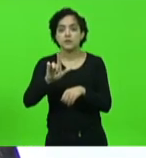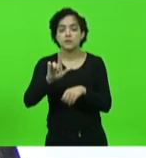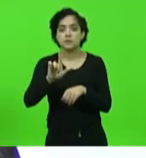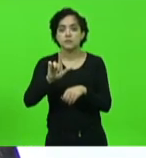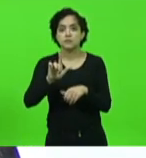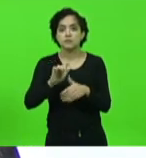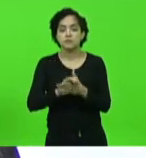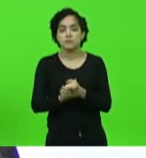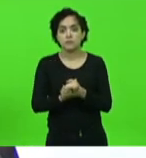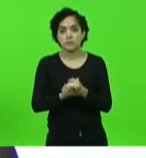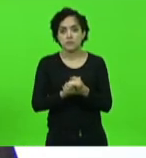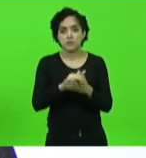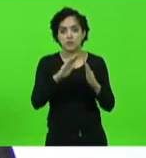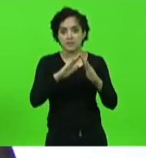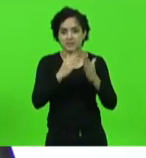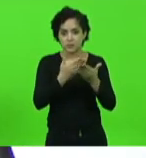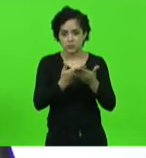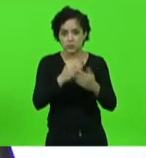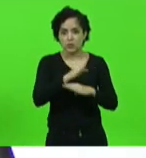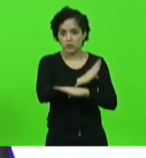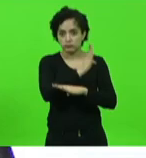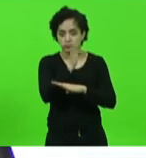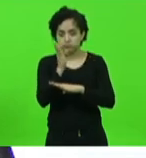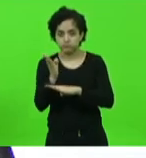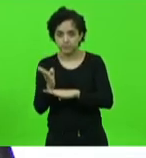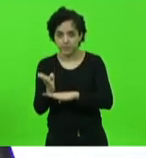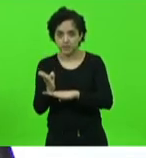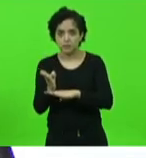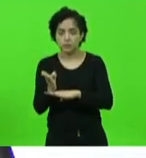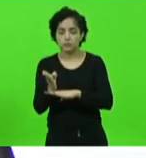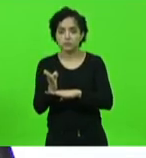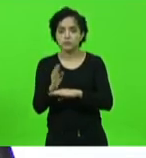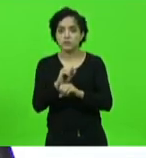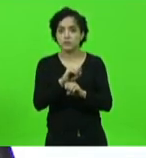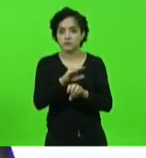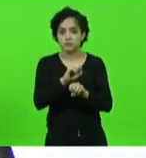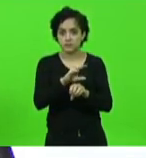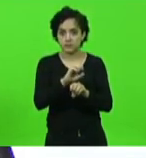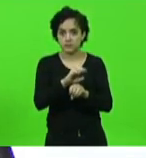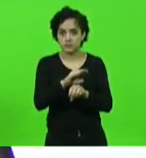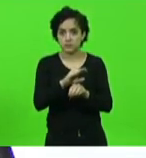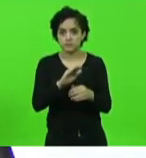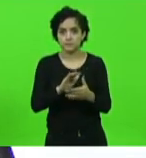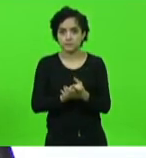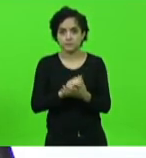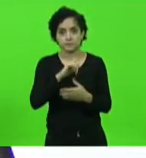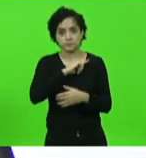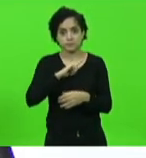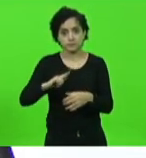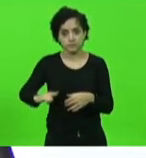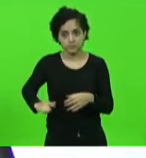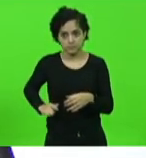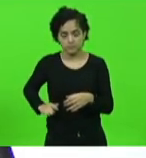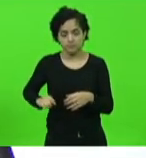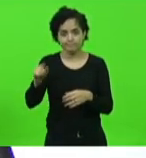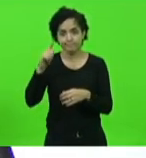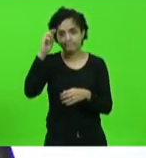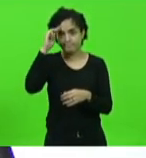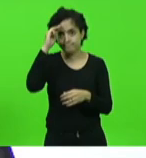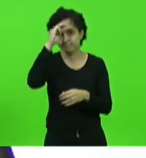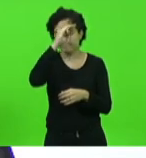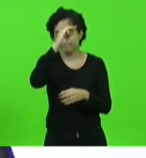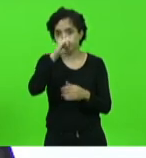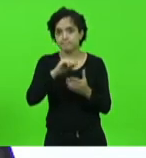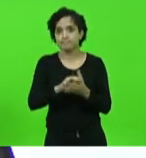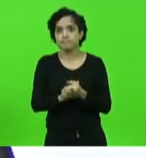lá em Blumenau que enquanto o governador do estado Carlos Moisés agora